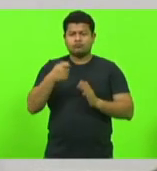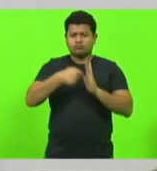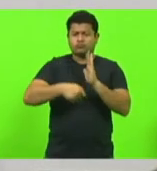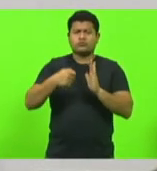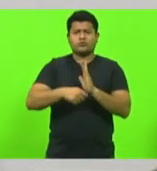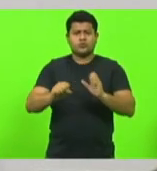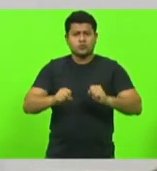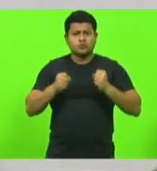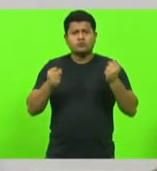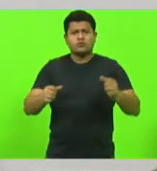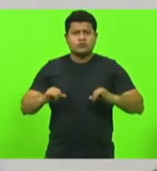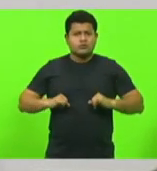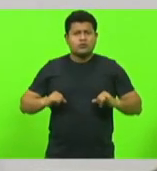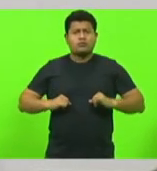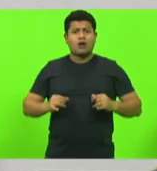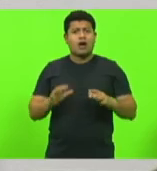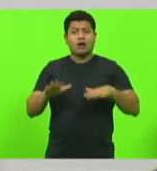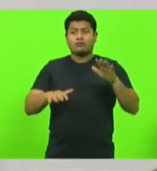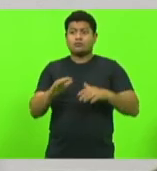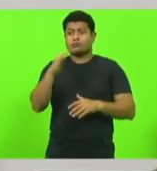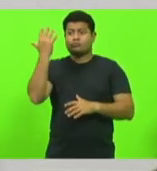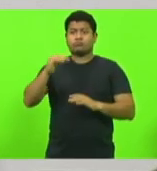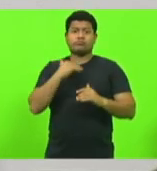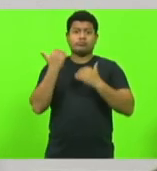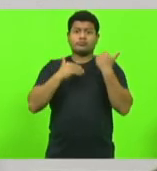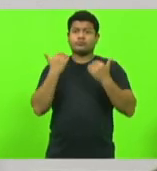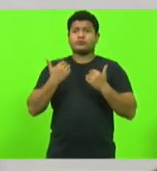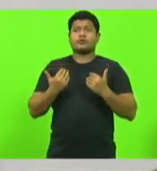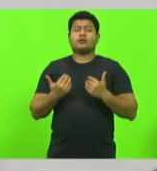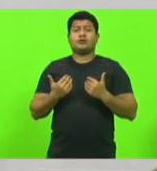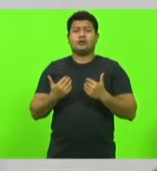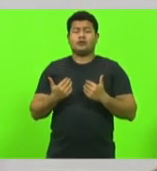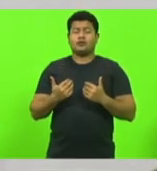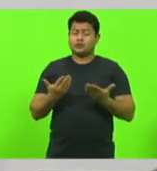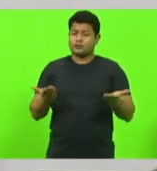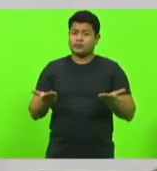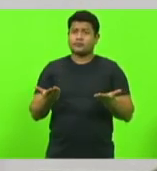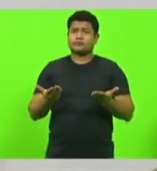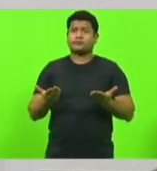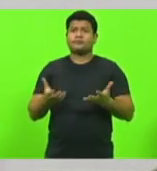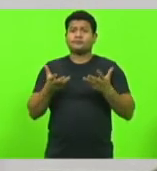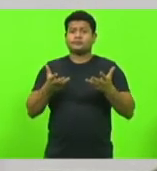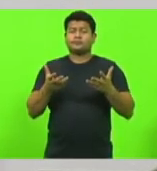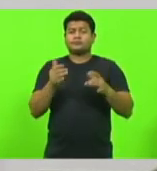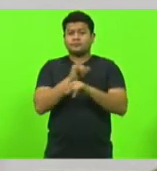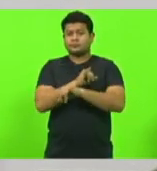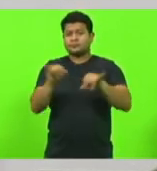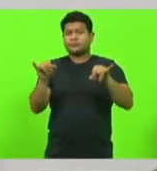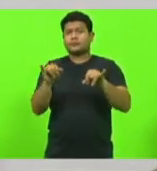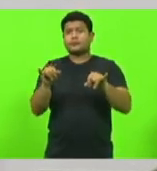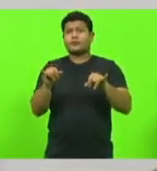e com muitas mortes, inclusive. Dito isto, eu também quero aqui fazer um desabafo. Na